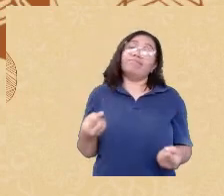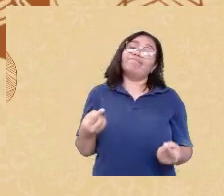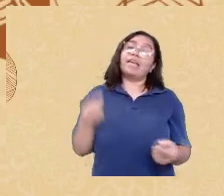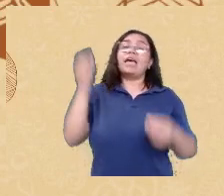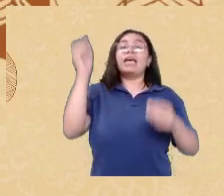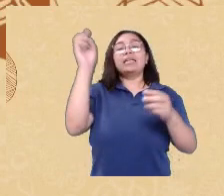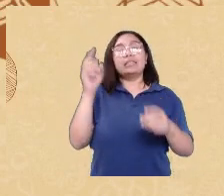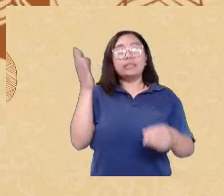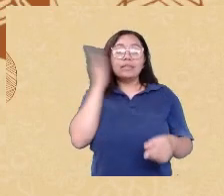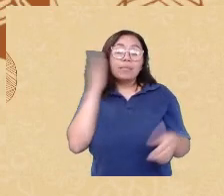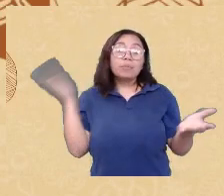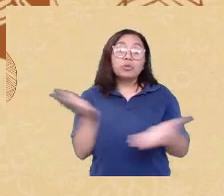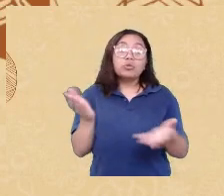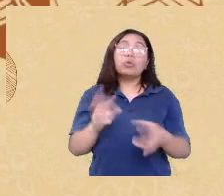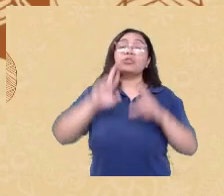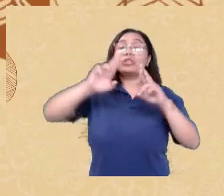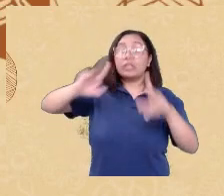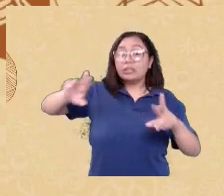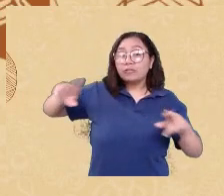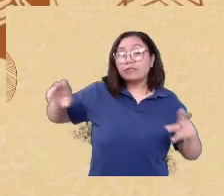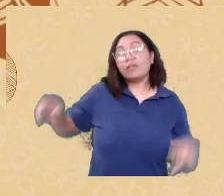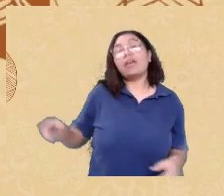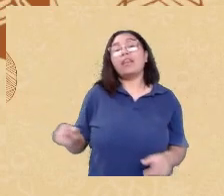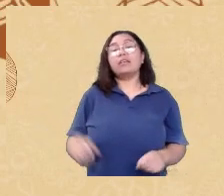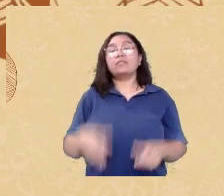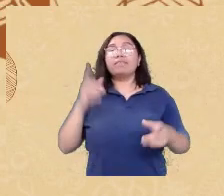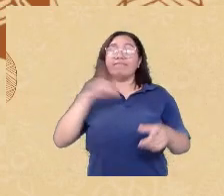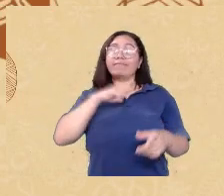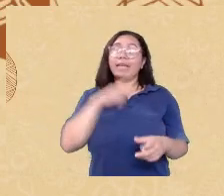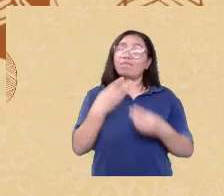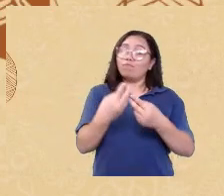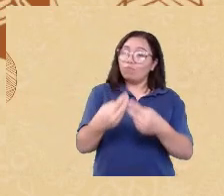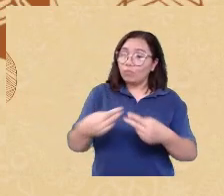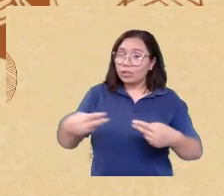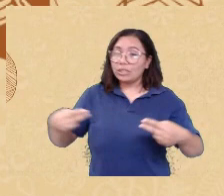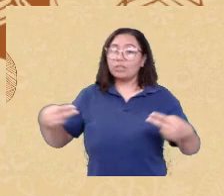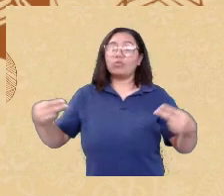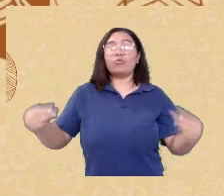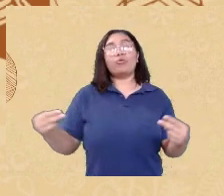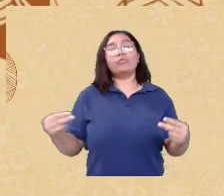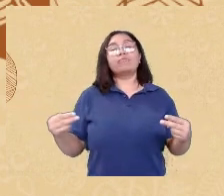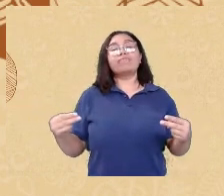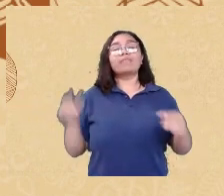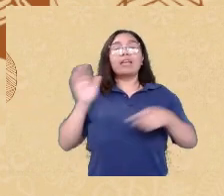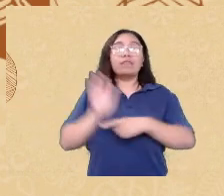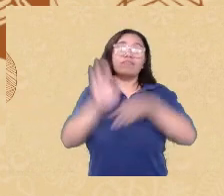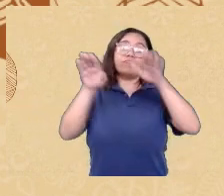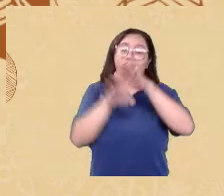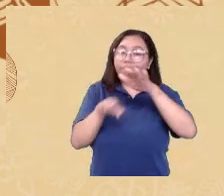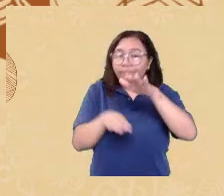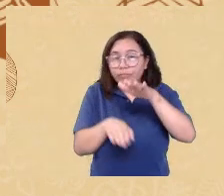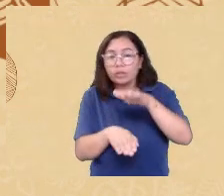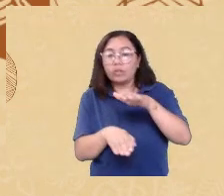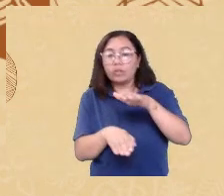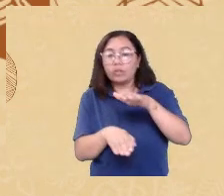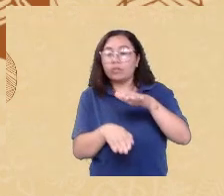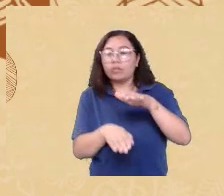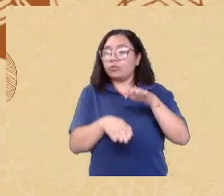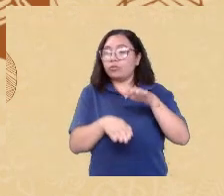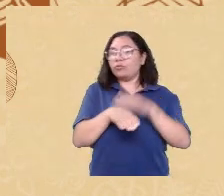na verdade há fatores muito específicos determinando desigualdades então gênero idade origem etnia